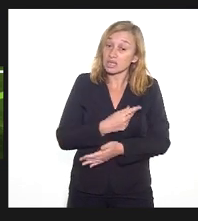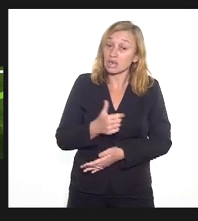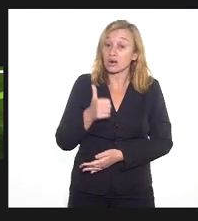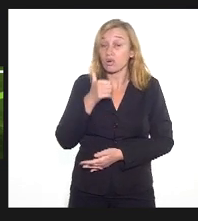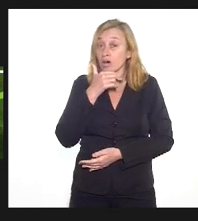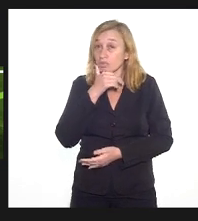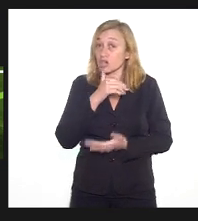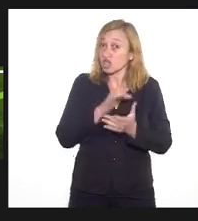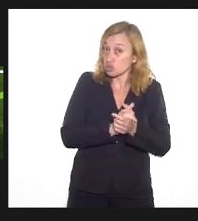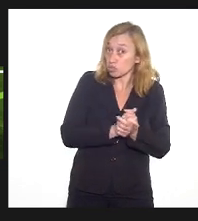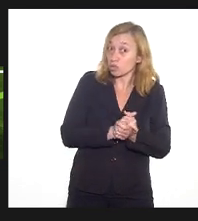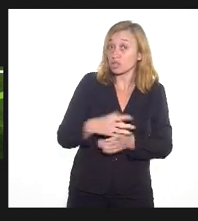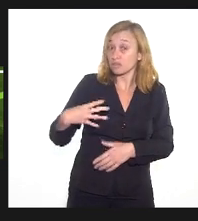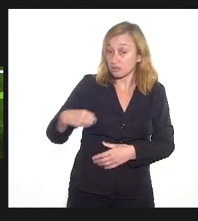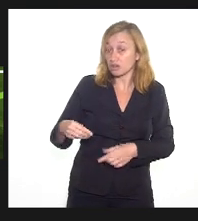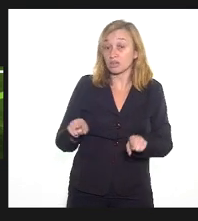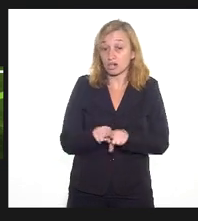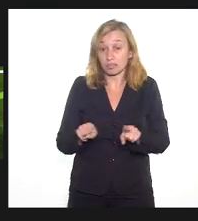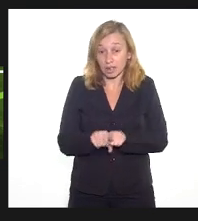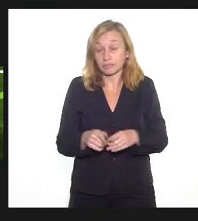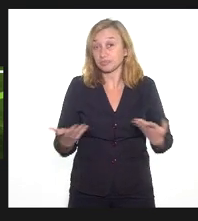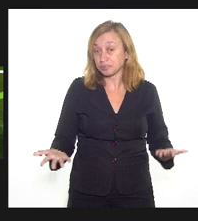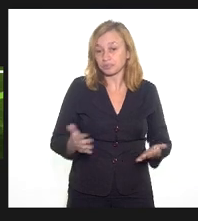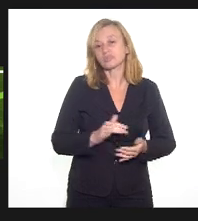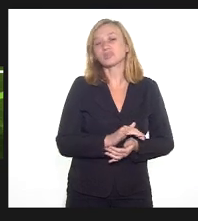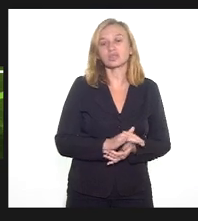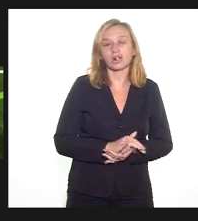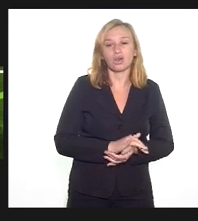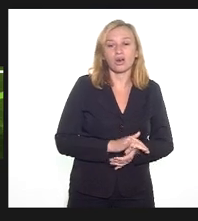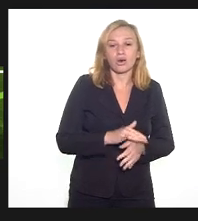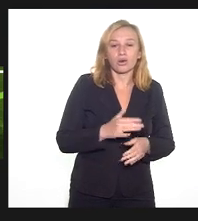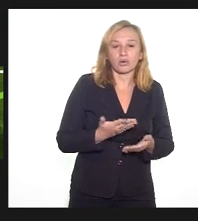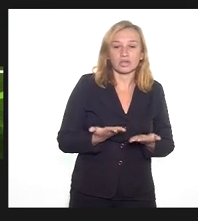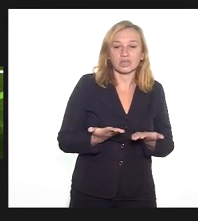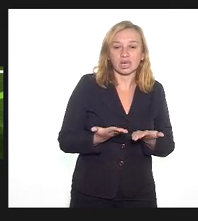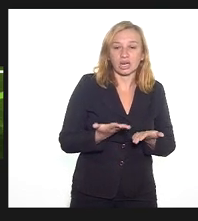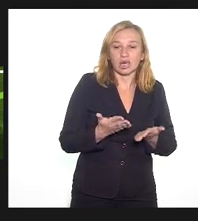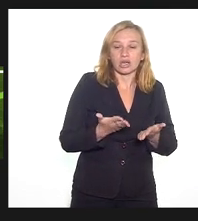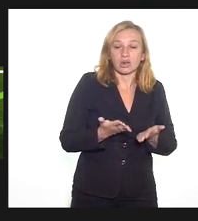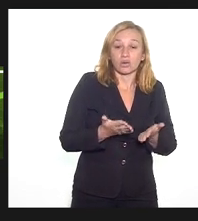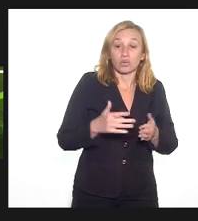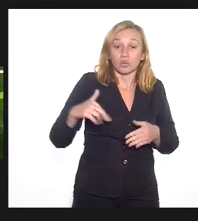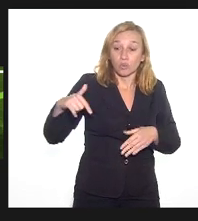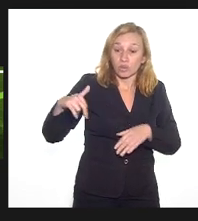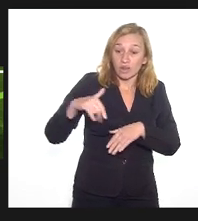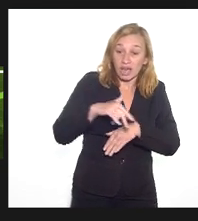E a gente tomou algumas medidas, eu não ando mais com o Manu, de carro, não ando mais com... dificilmente a gente andar.